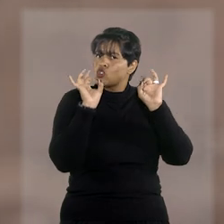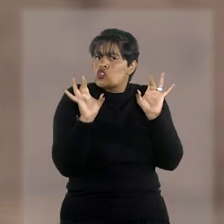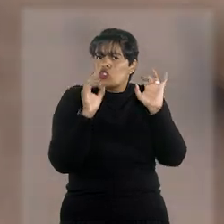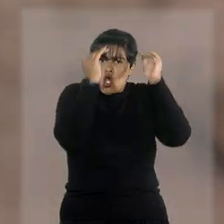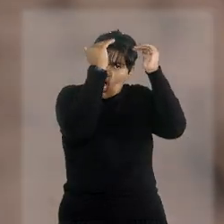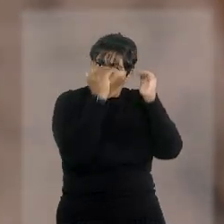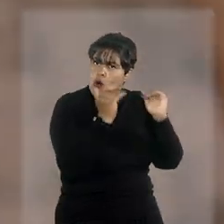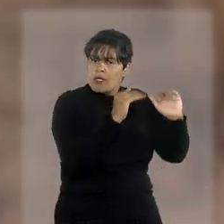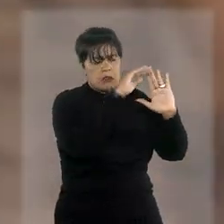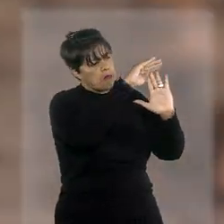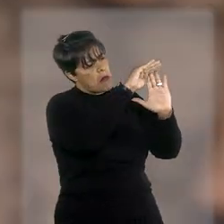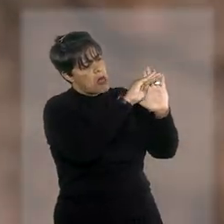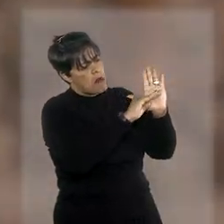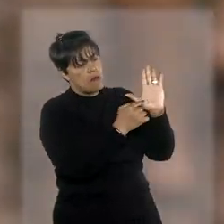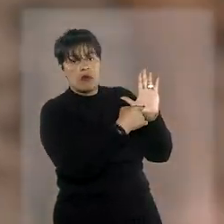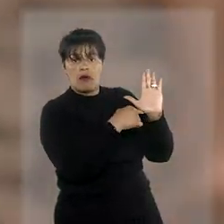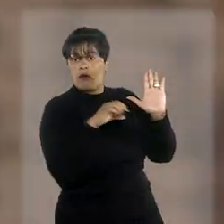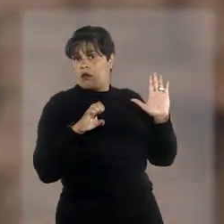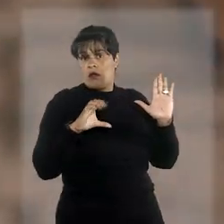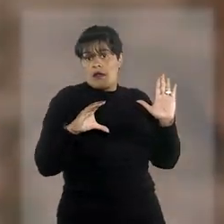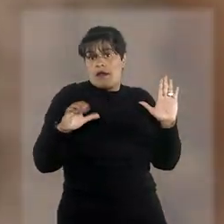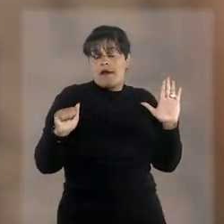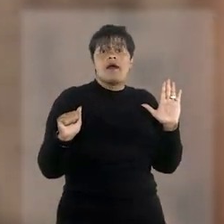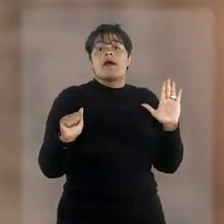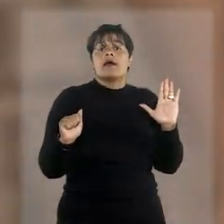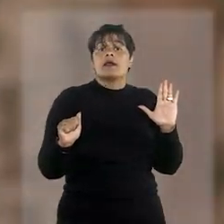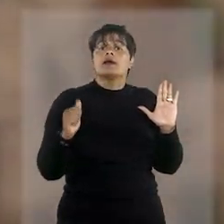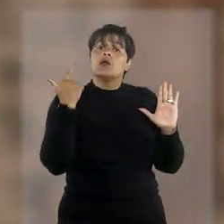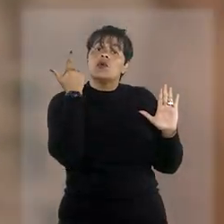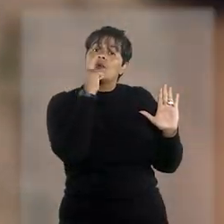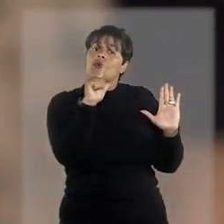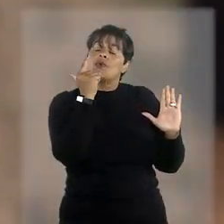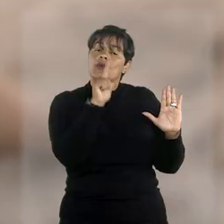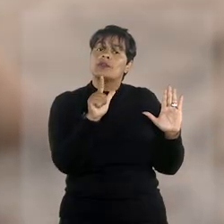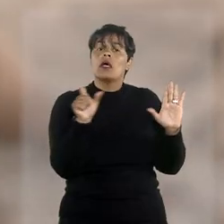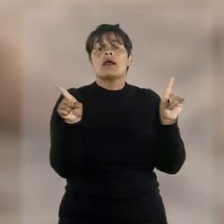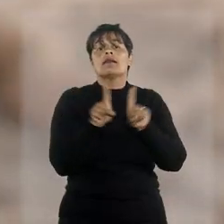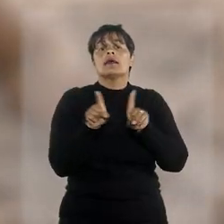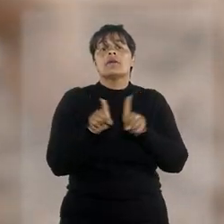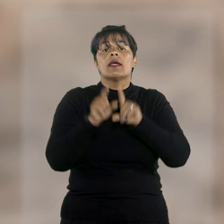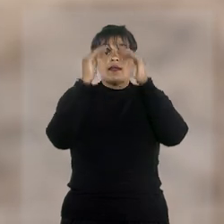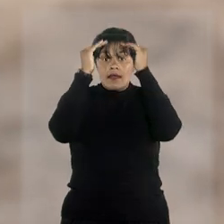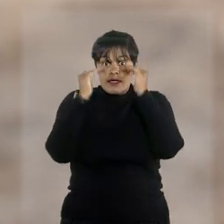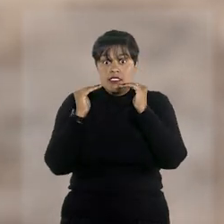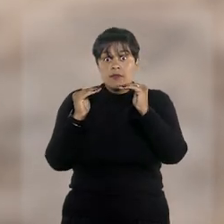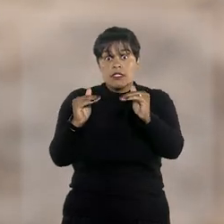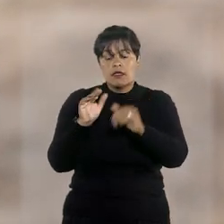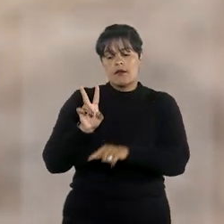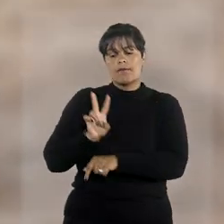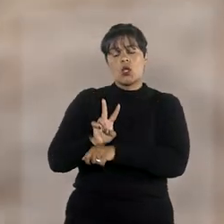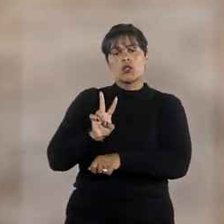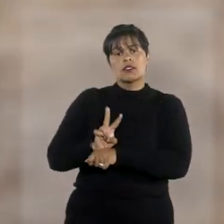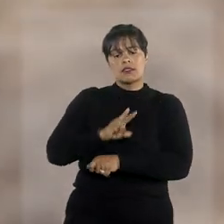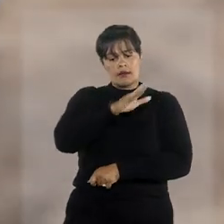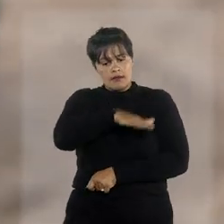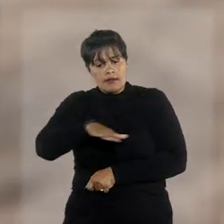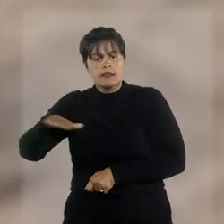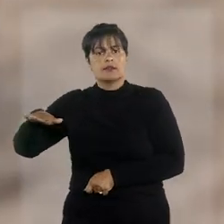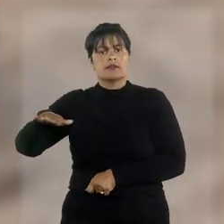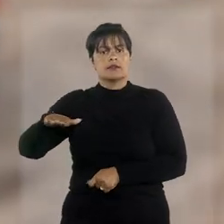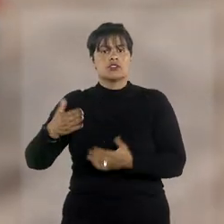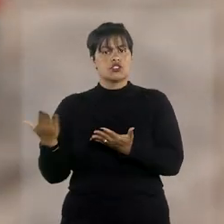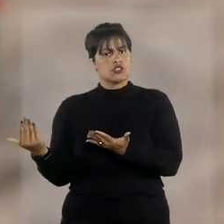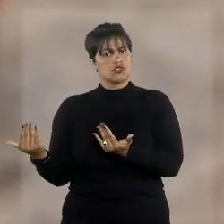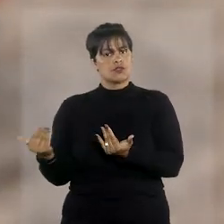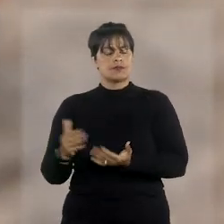preparatórios previstos no Estatuto da Criança e do Adolescente e nos princípios fundamentais de proteção às crianças e